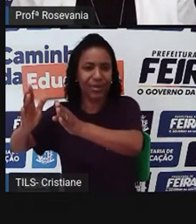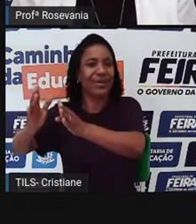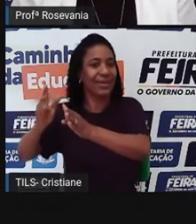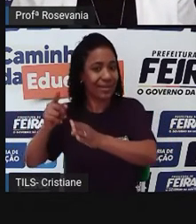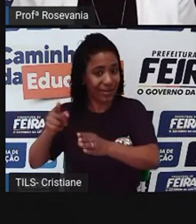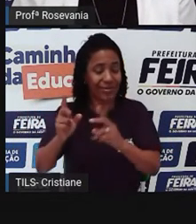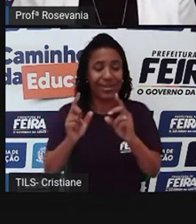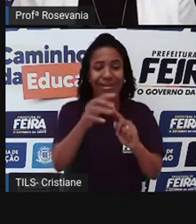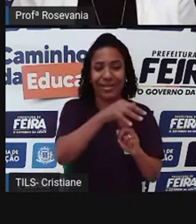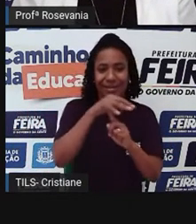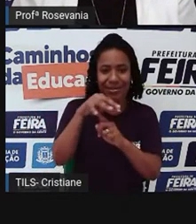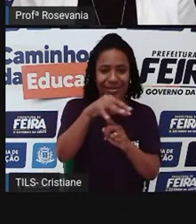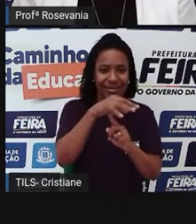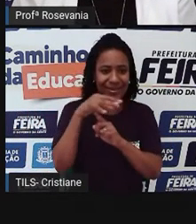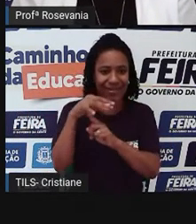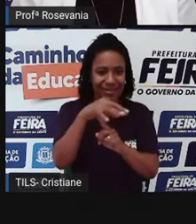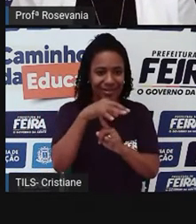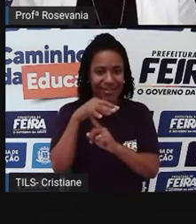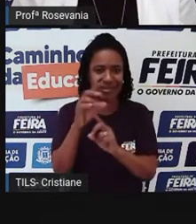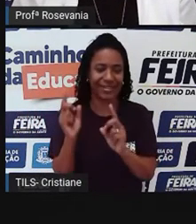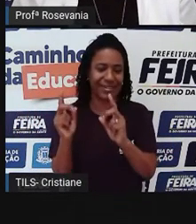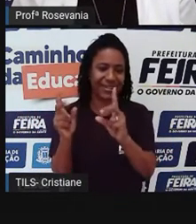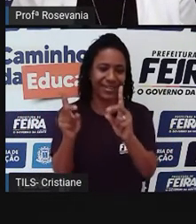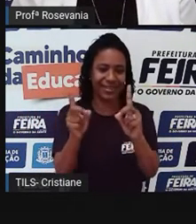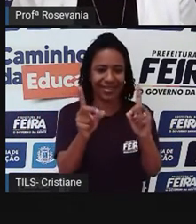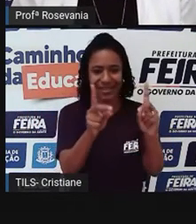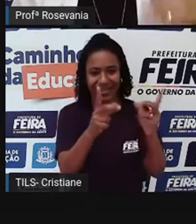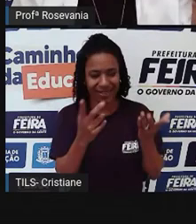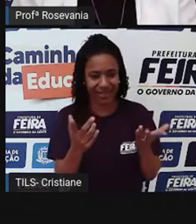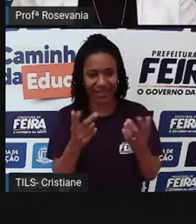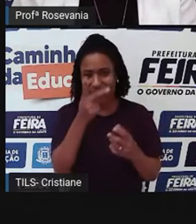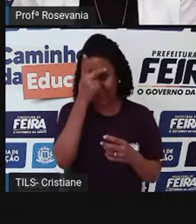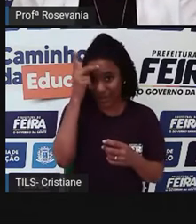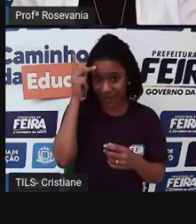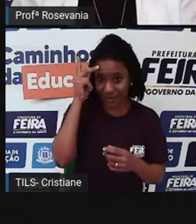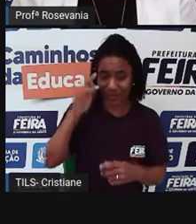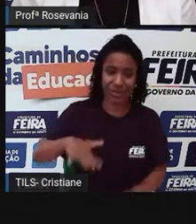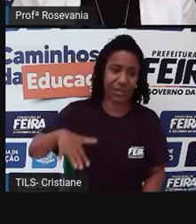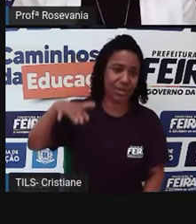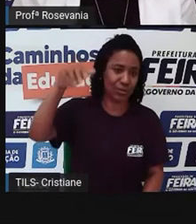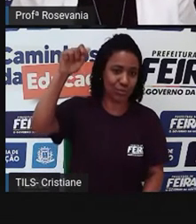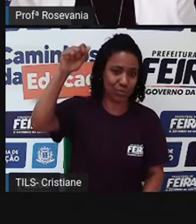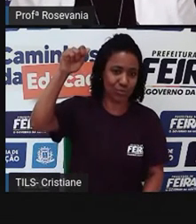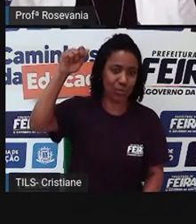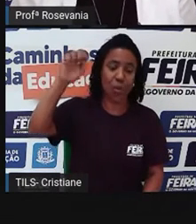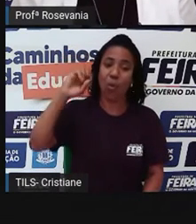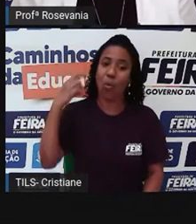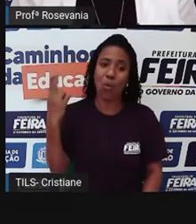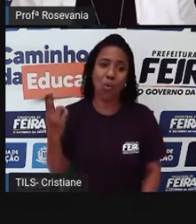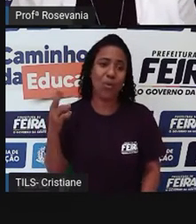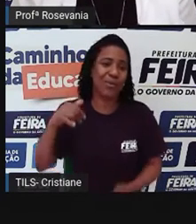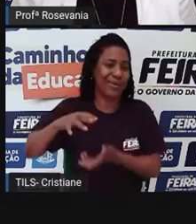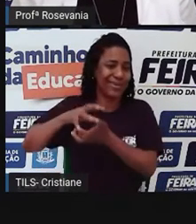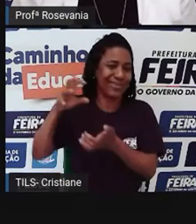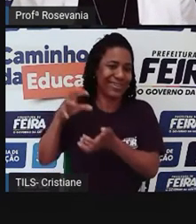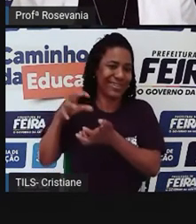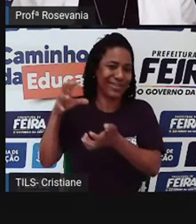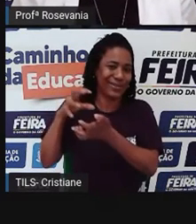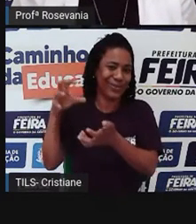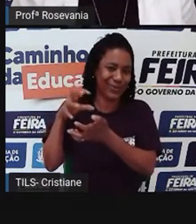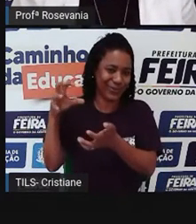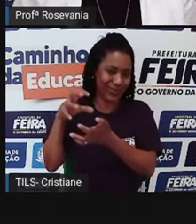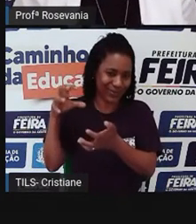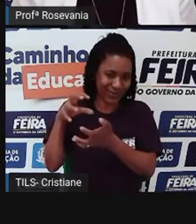a maioria das pessoas aqui, né, são, digamos assim, de adultos a idosos, que são pessoas que têm